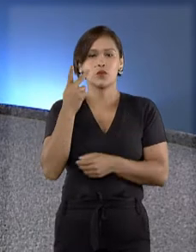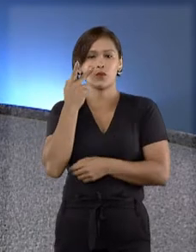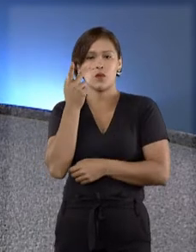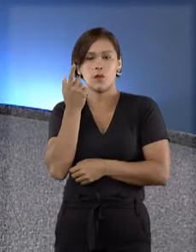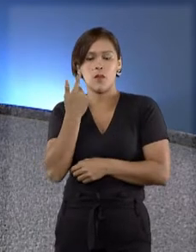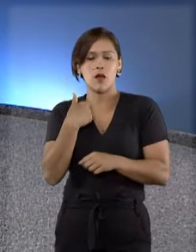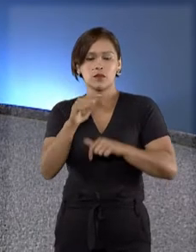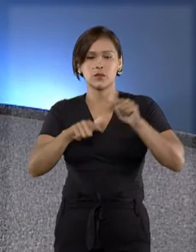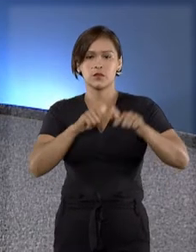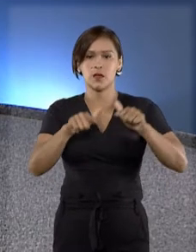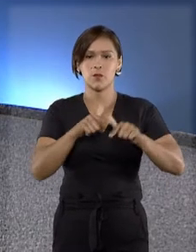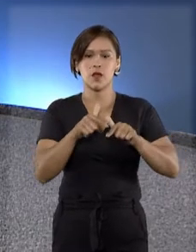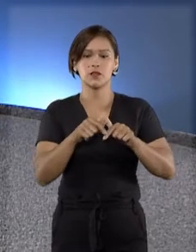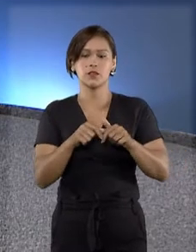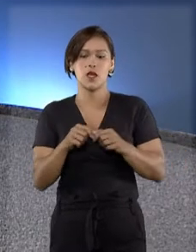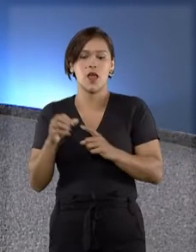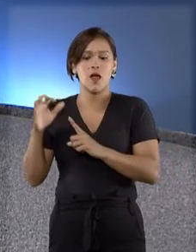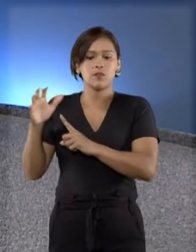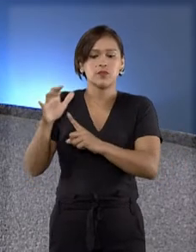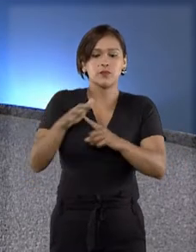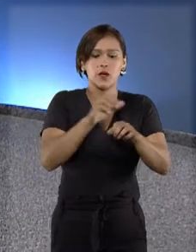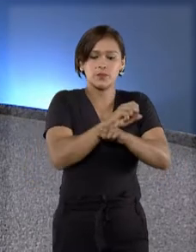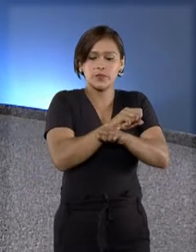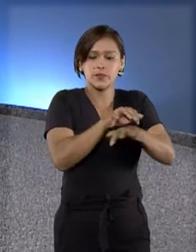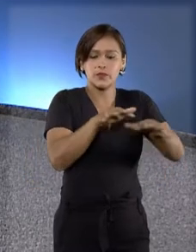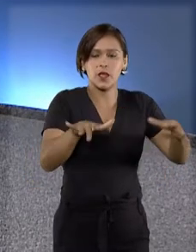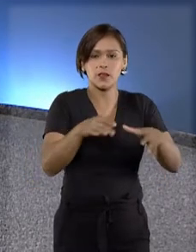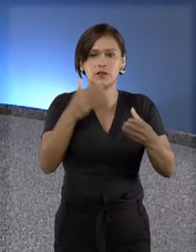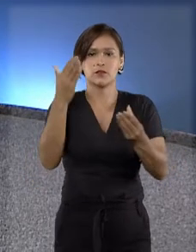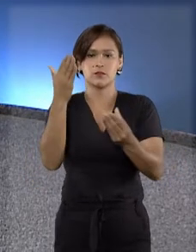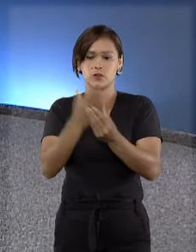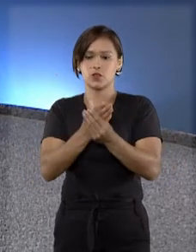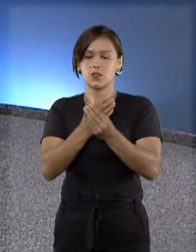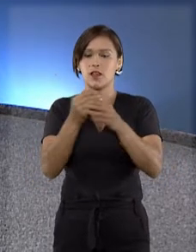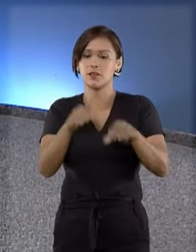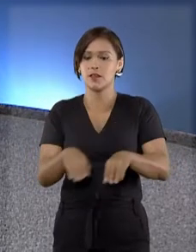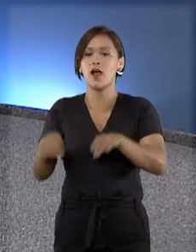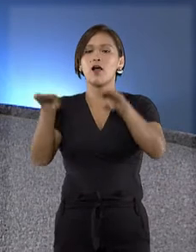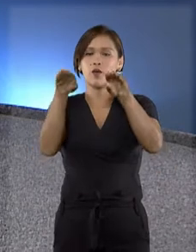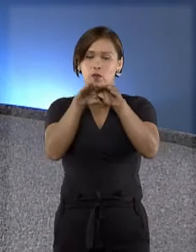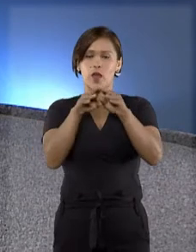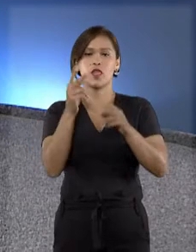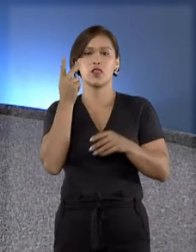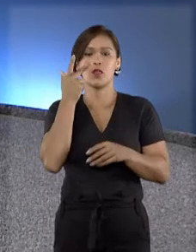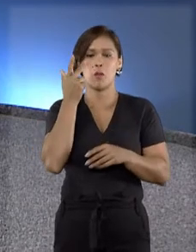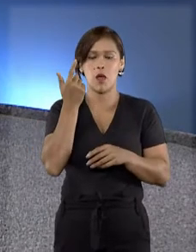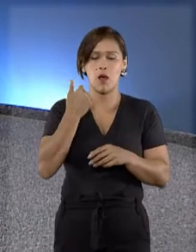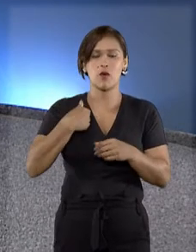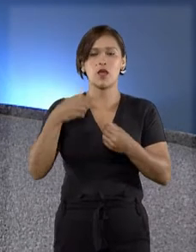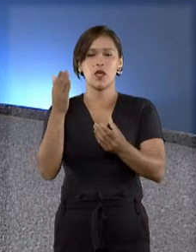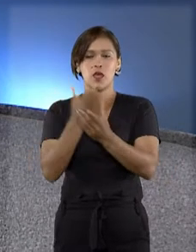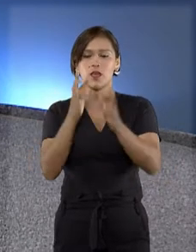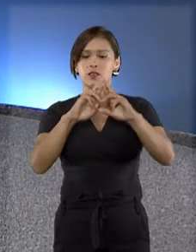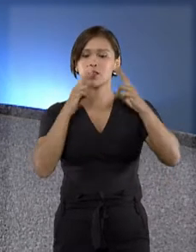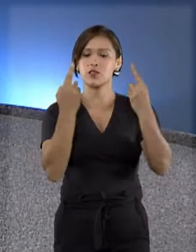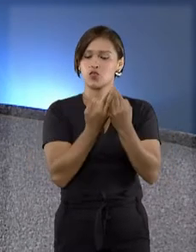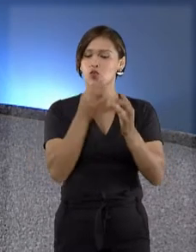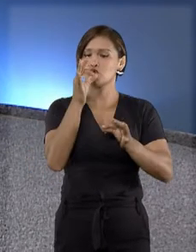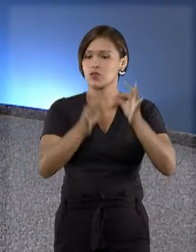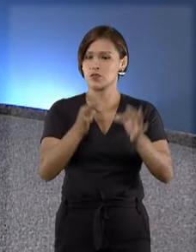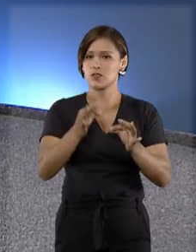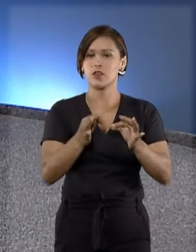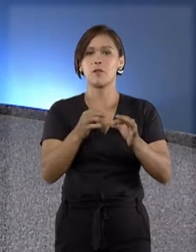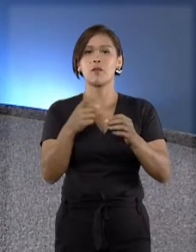normalmente. O fluxo e a distribuição dos processos foram reestabelecidos e as sessões de julgamento